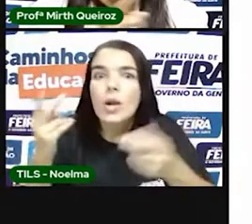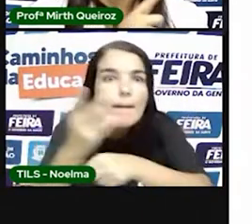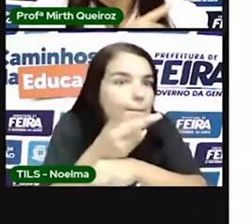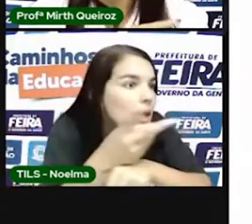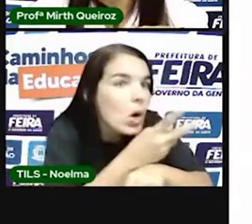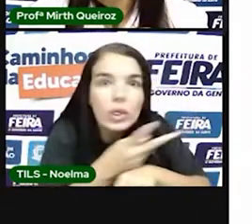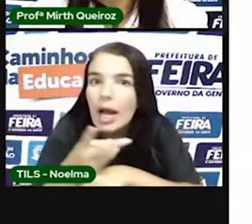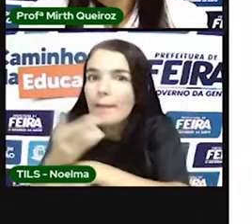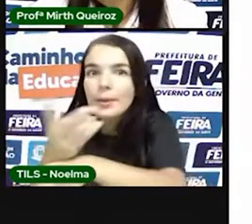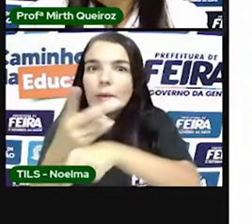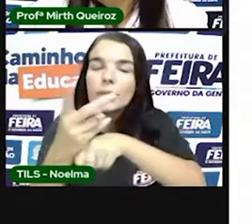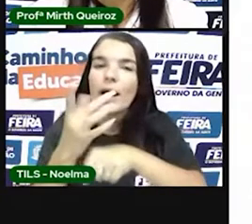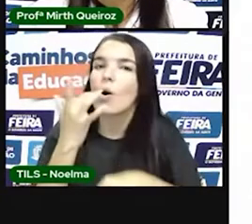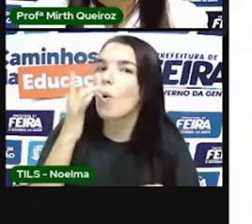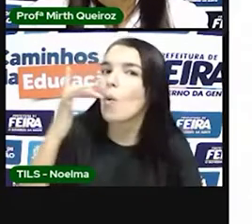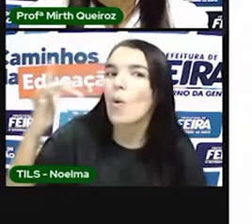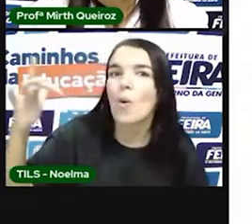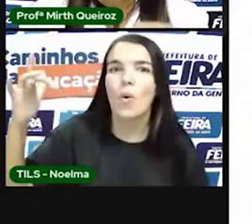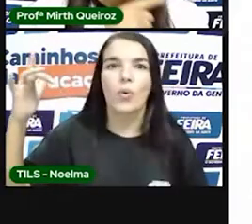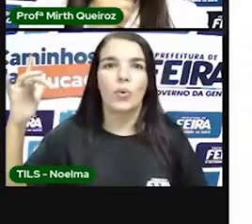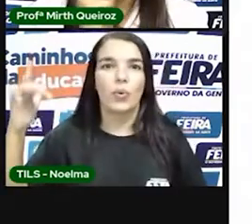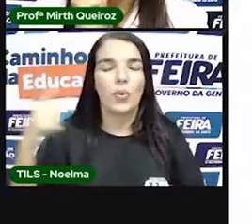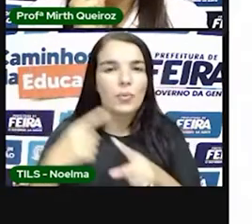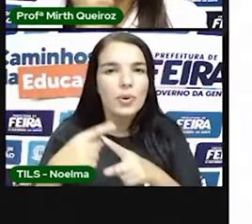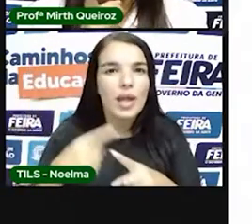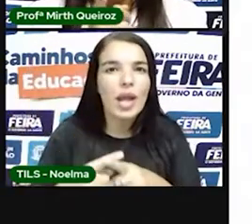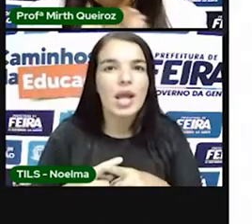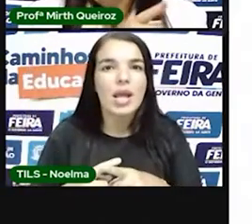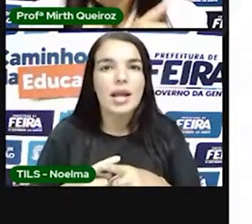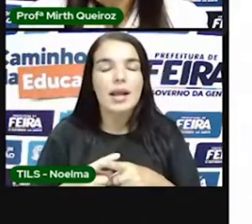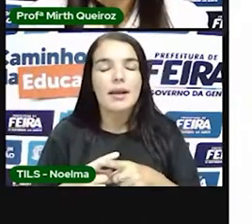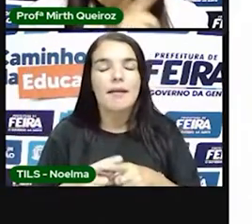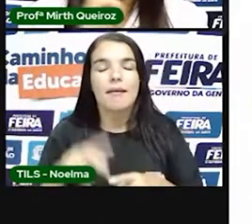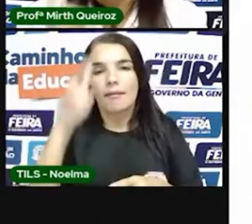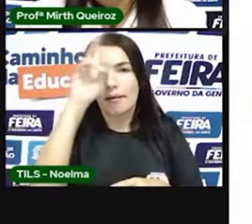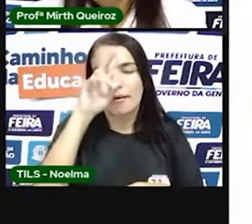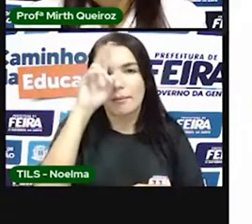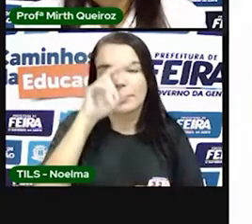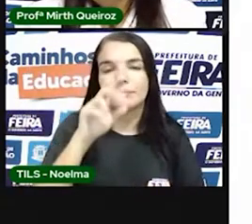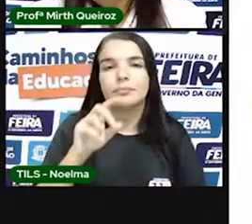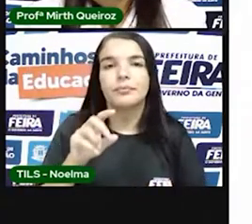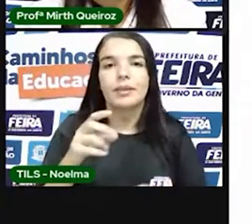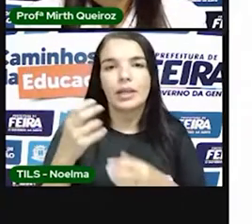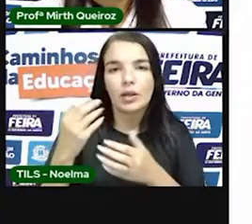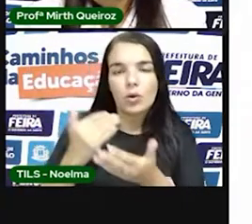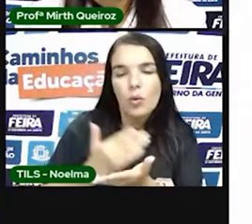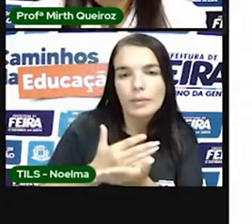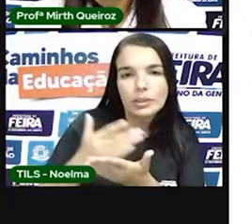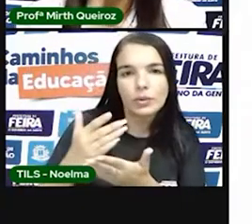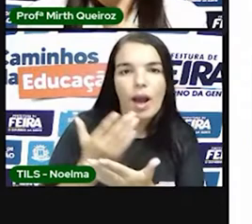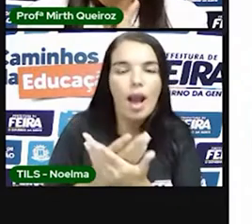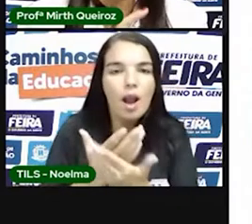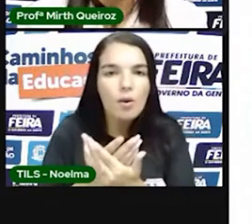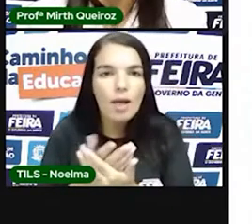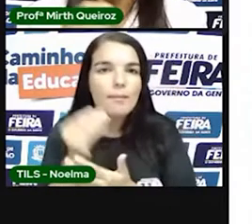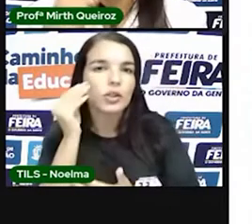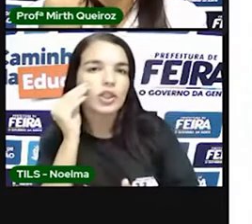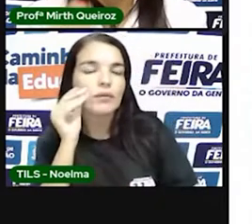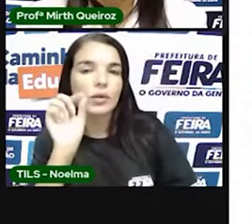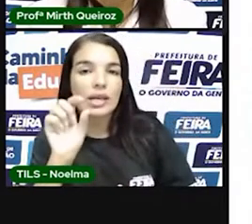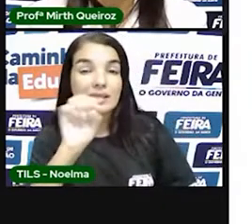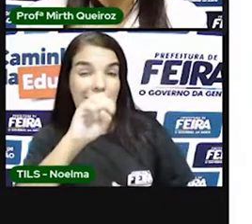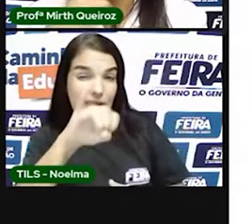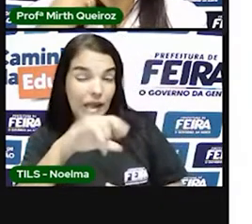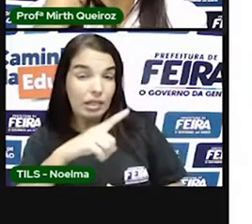vocês lembram que eu disse no início da aula que metais como ouro e prata indicavam quanto